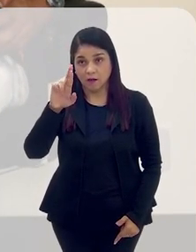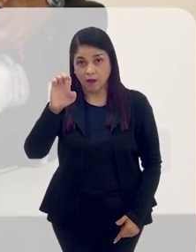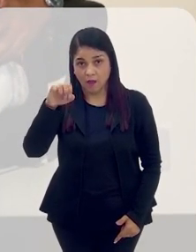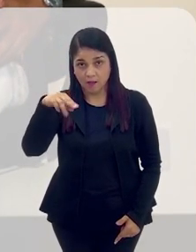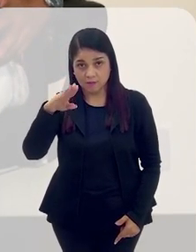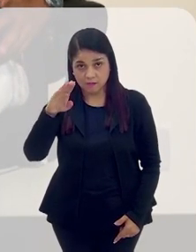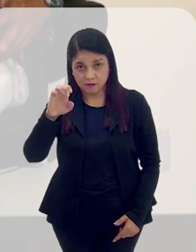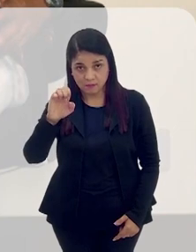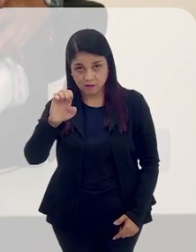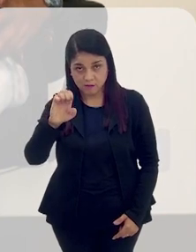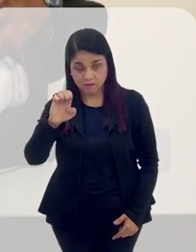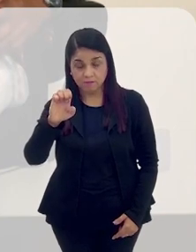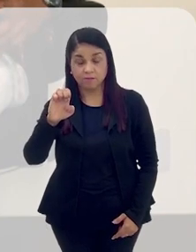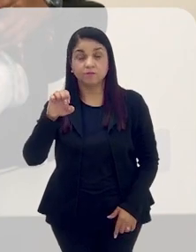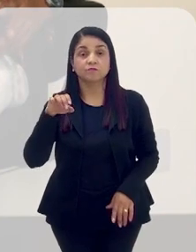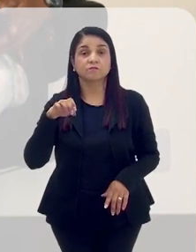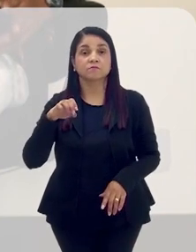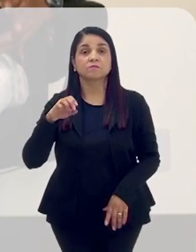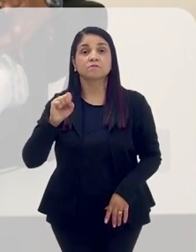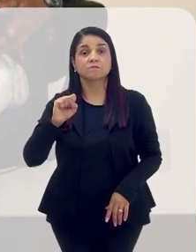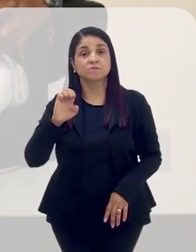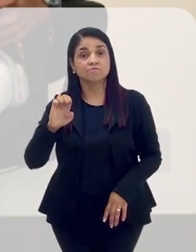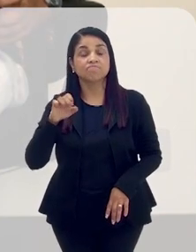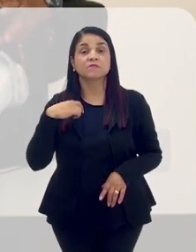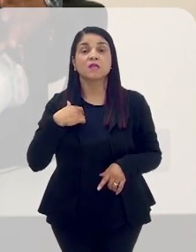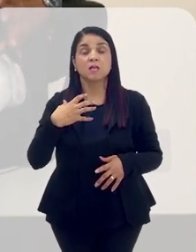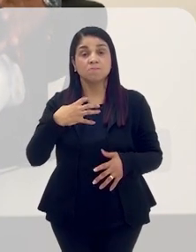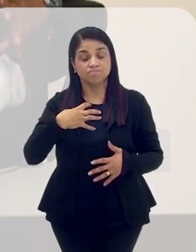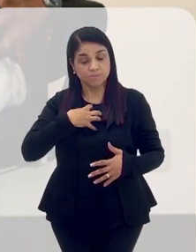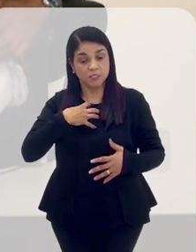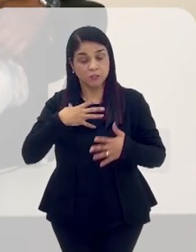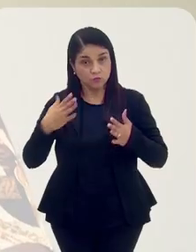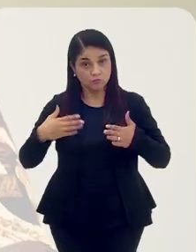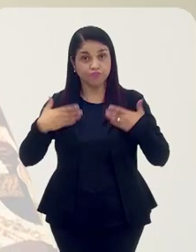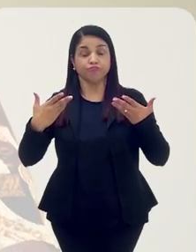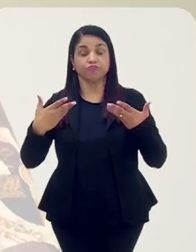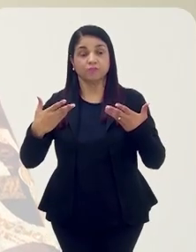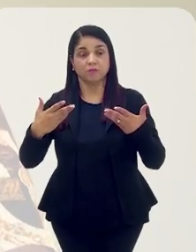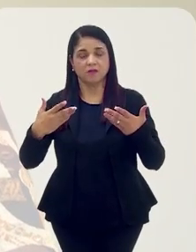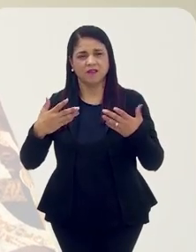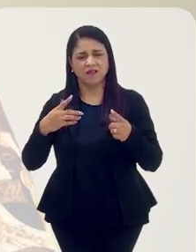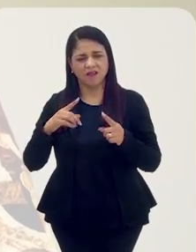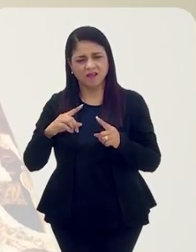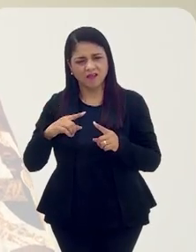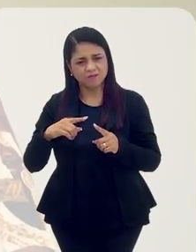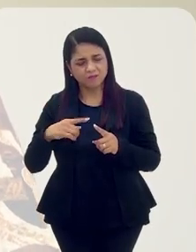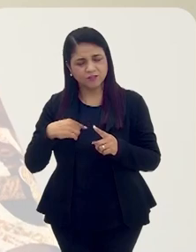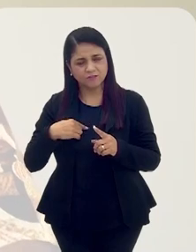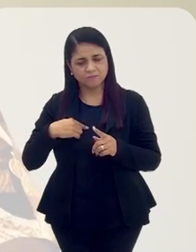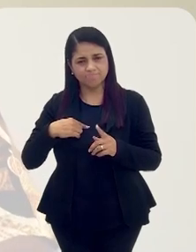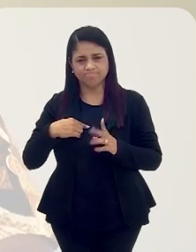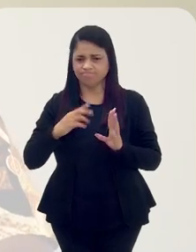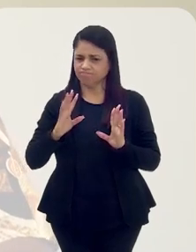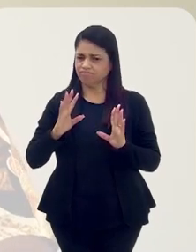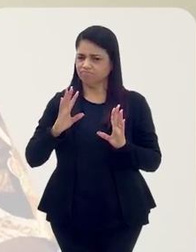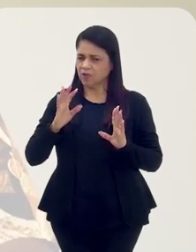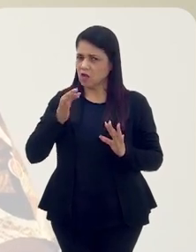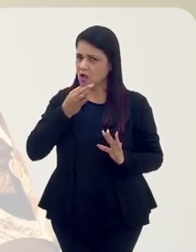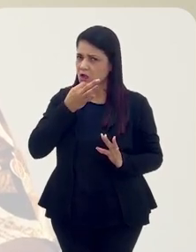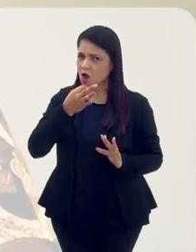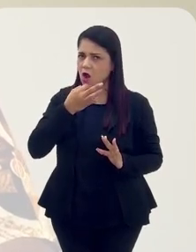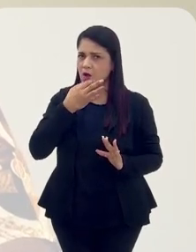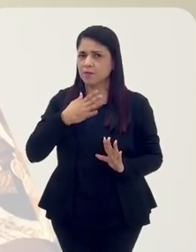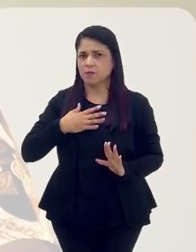mas aquilo me causa uma certa... Primeiro, esse espanto e, depois, a minha repreensão,